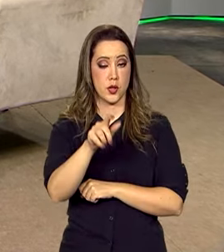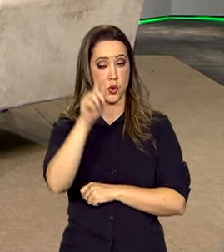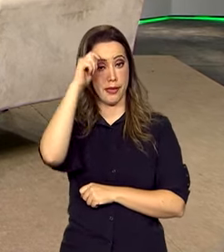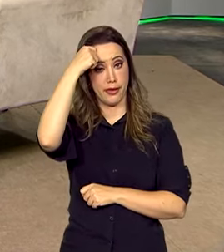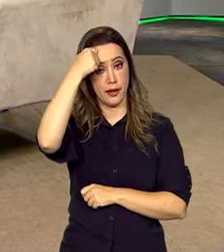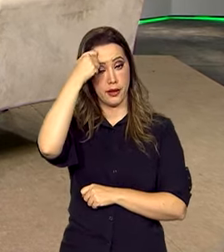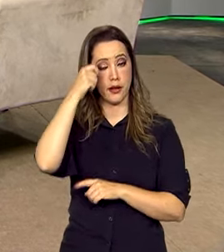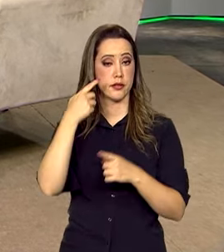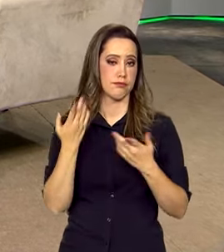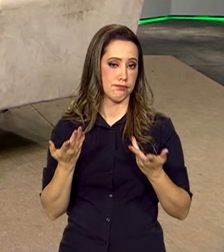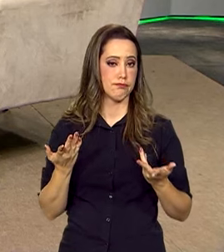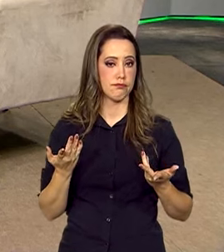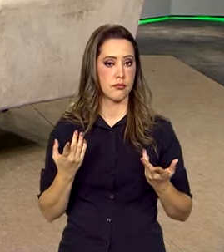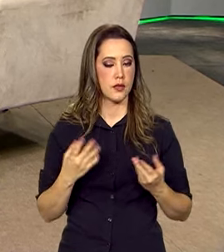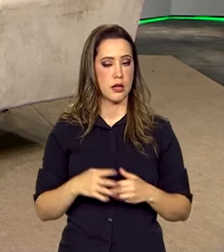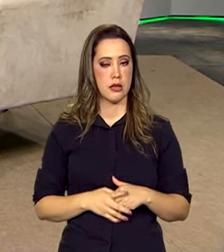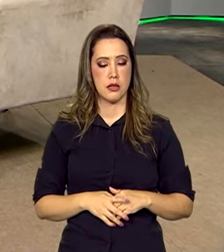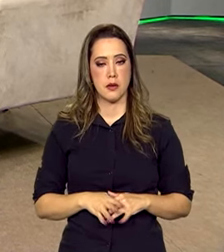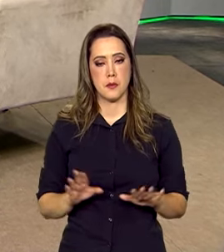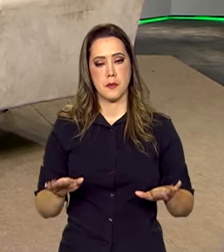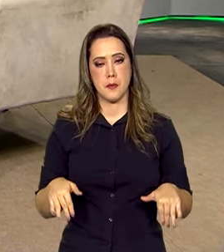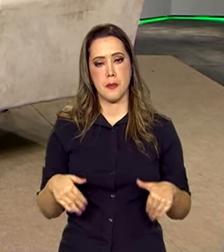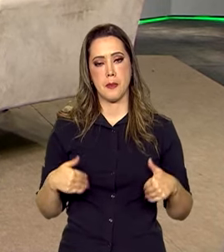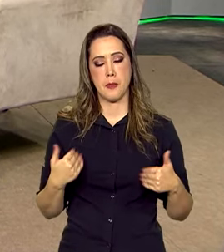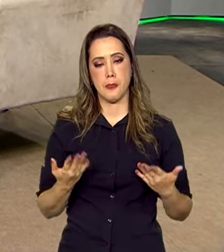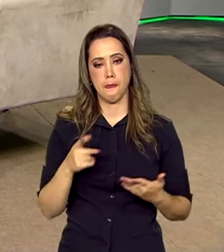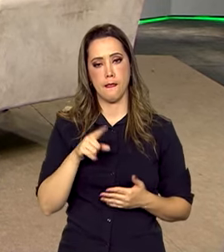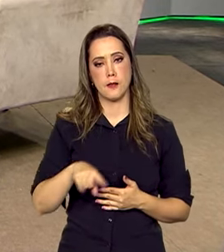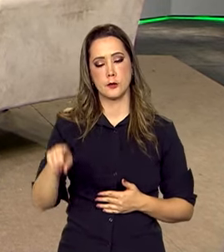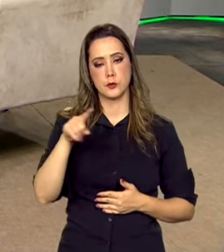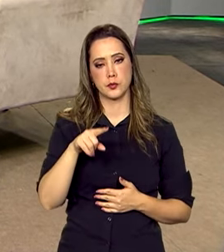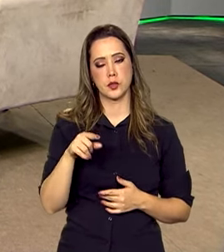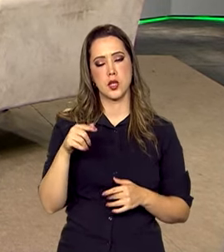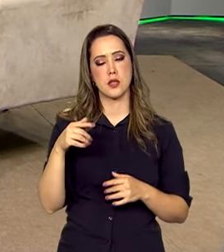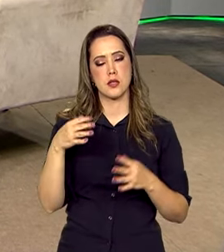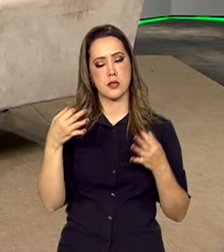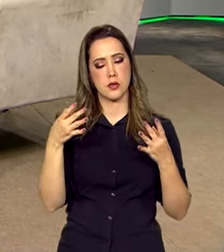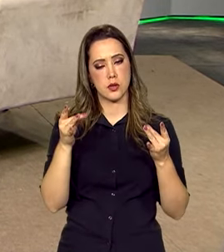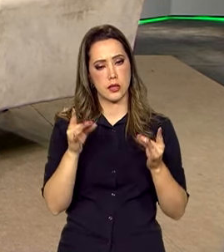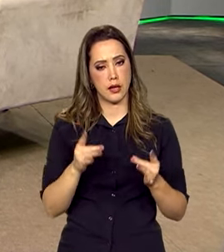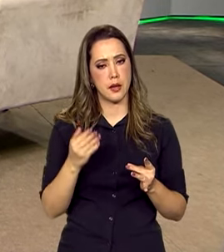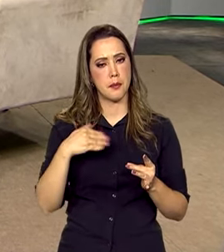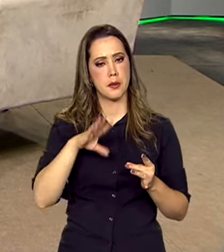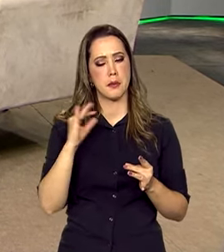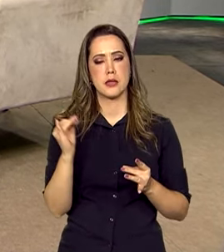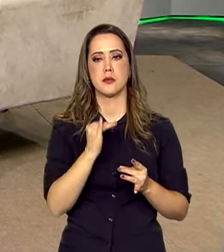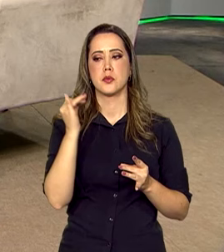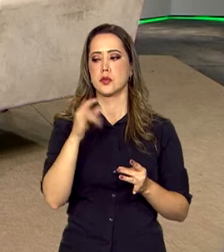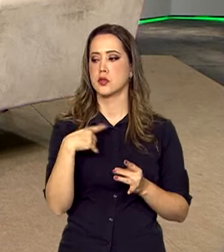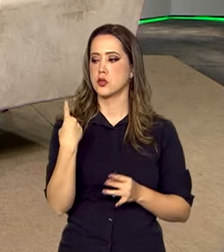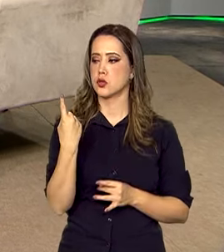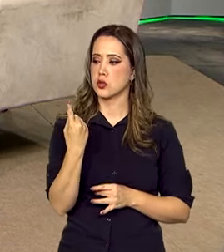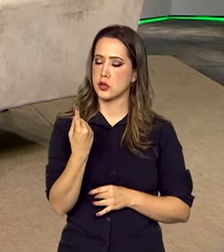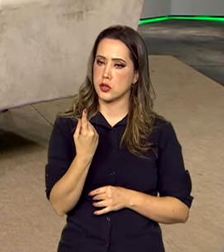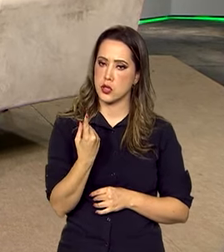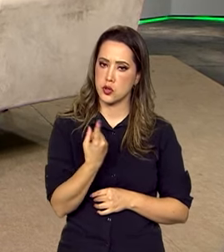consumidor. Então, essa acho que foi a medida mais importante que nós